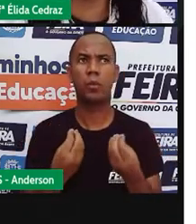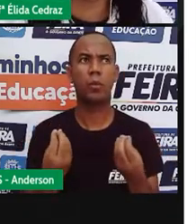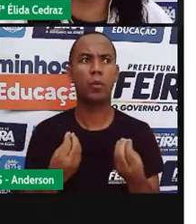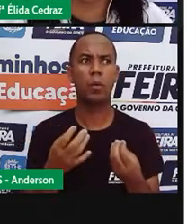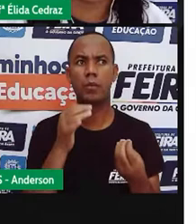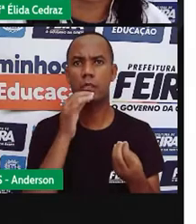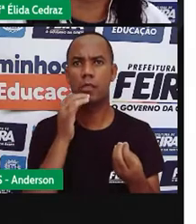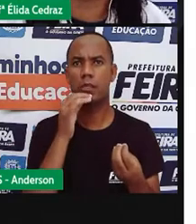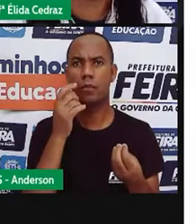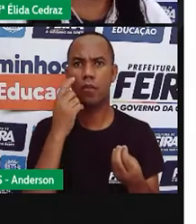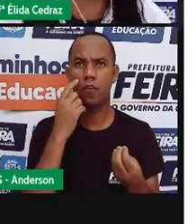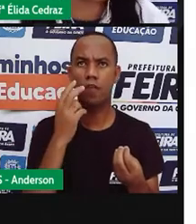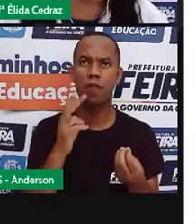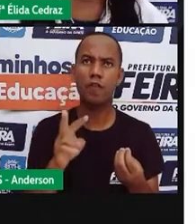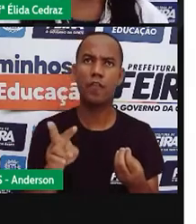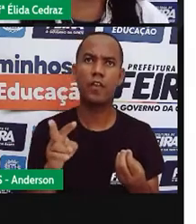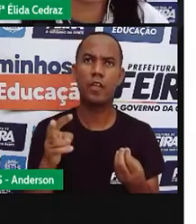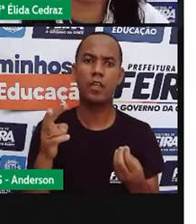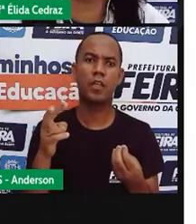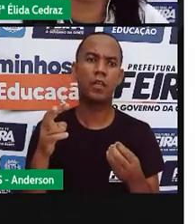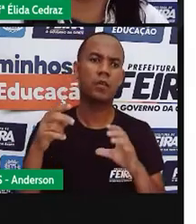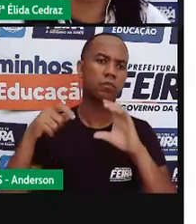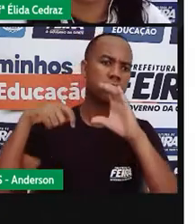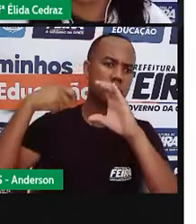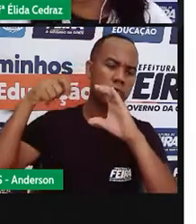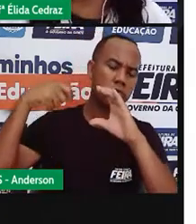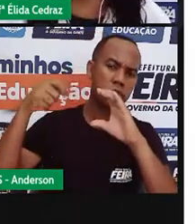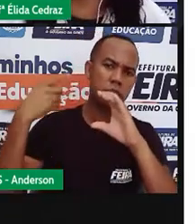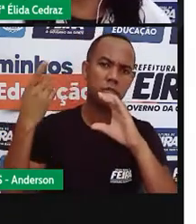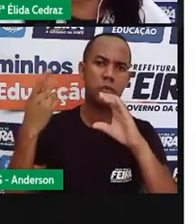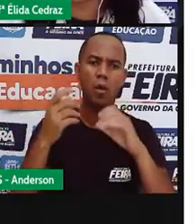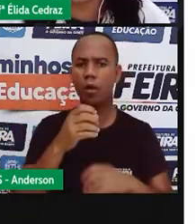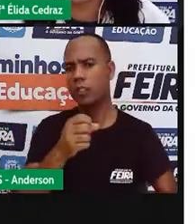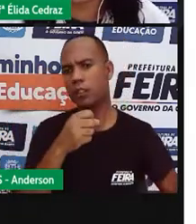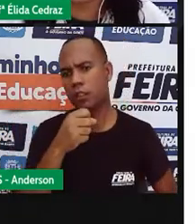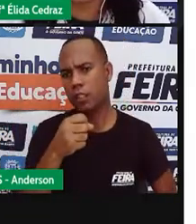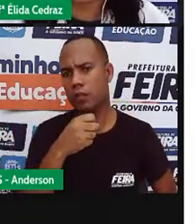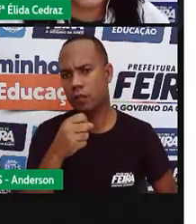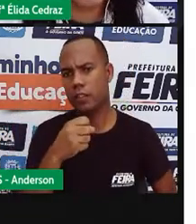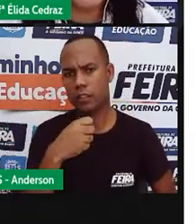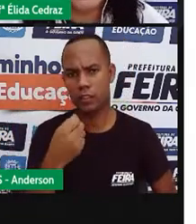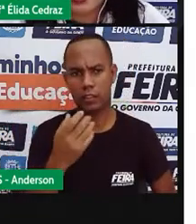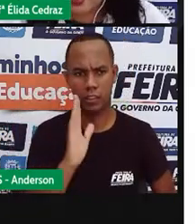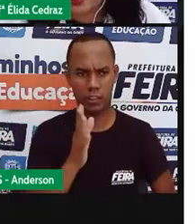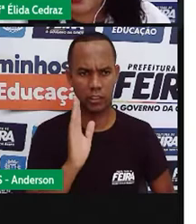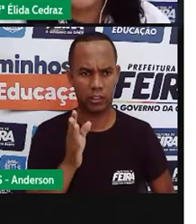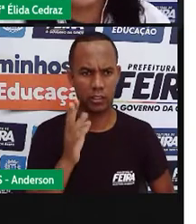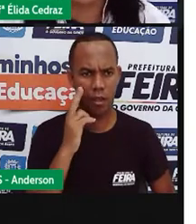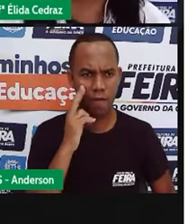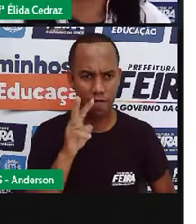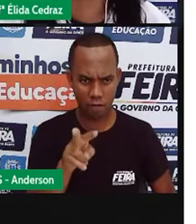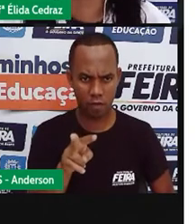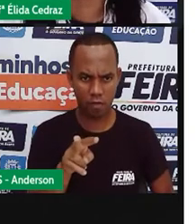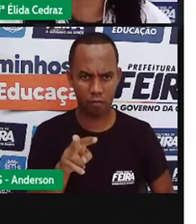assistir um jornal, ver uma reportagem, uma entrevista. Você já fez isso?